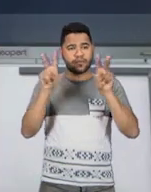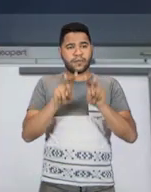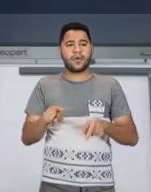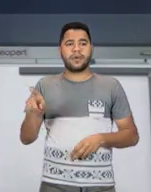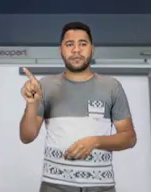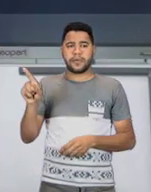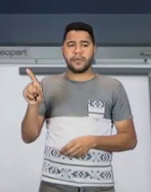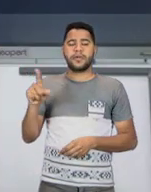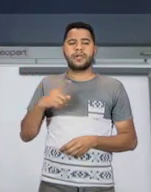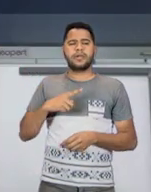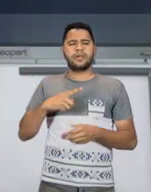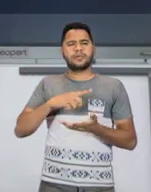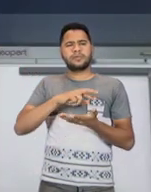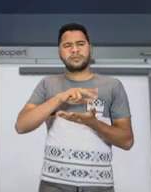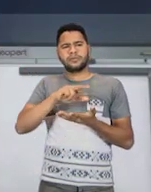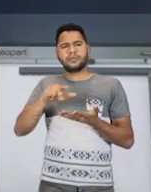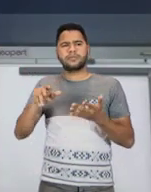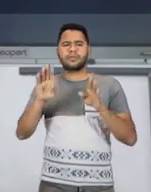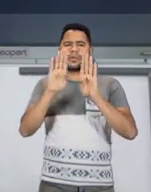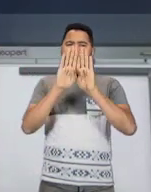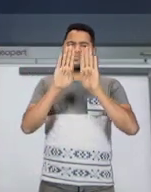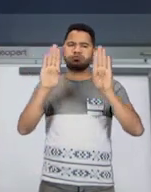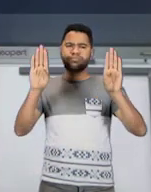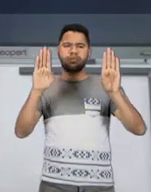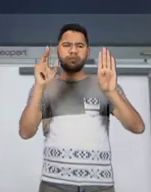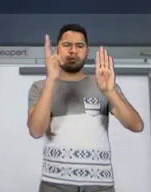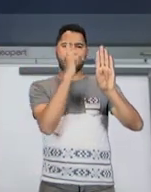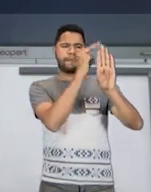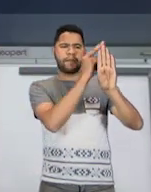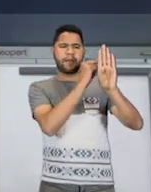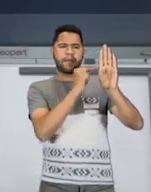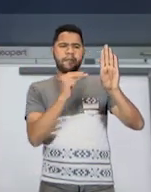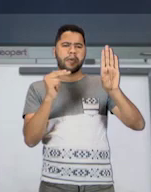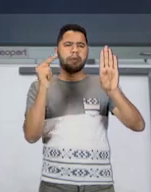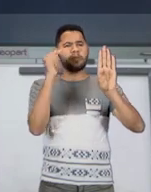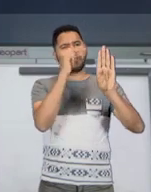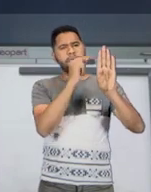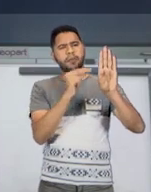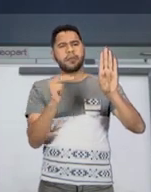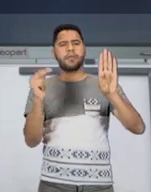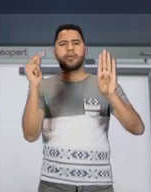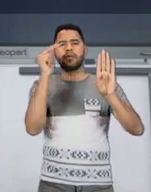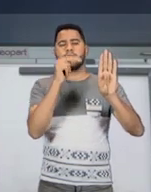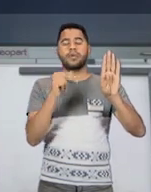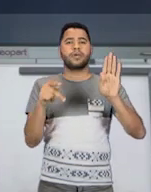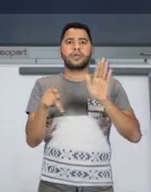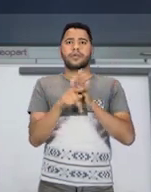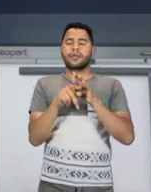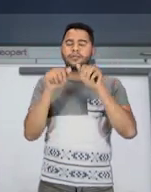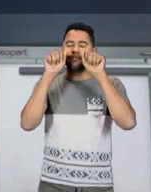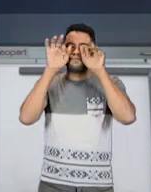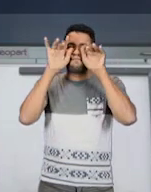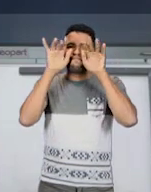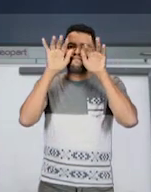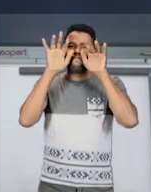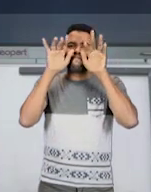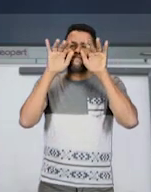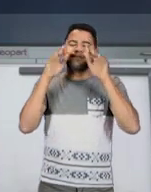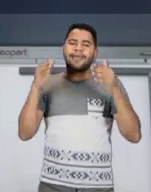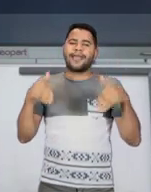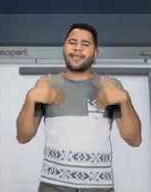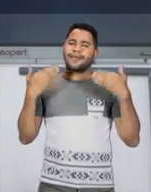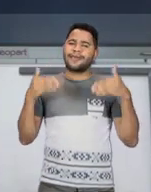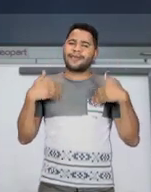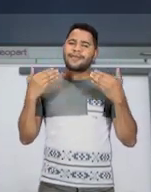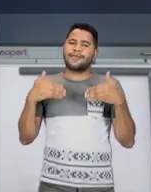Então, temos aí vários muros, né? Grafitados com lindas obras que enchem nossos olhos aí de alegria